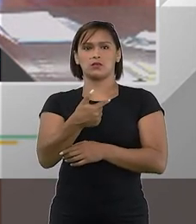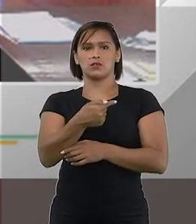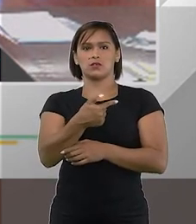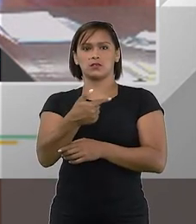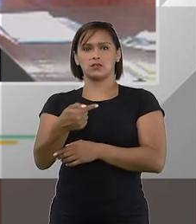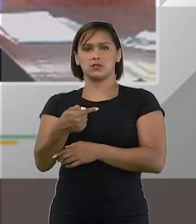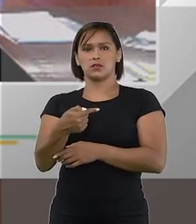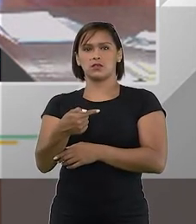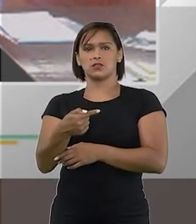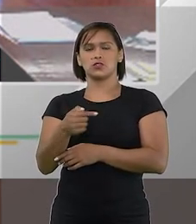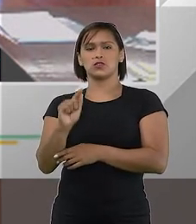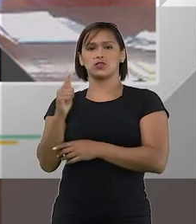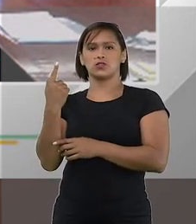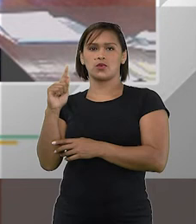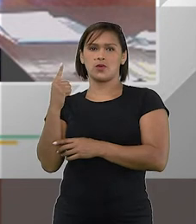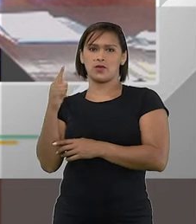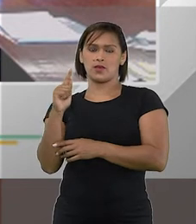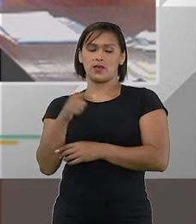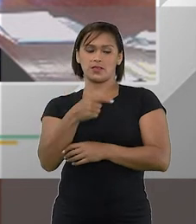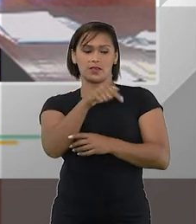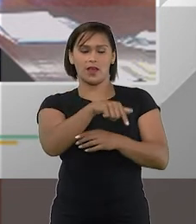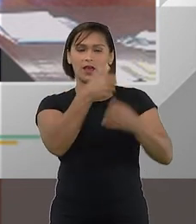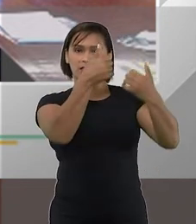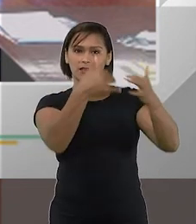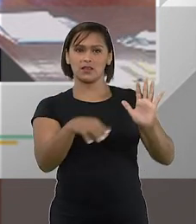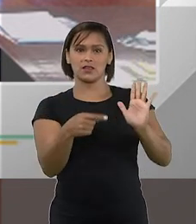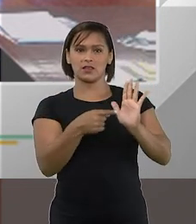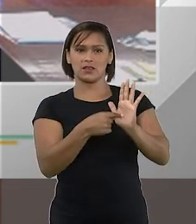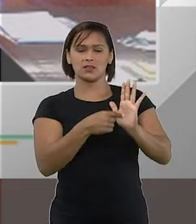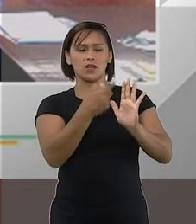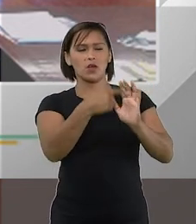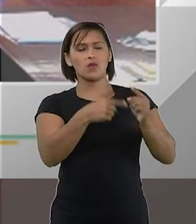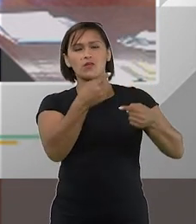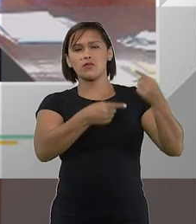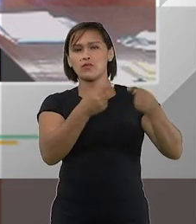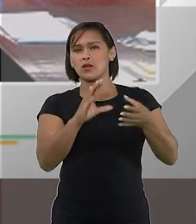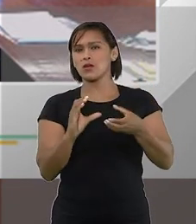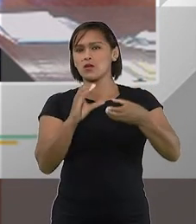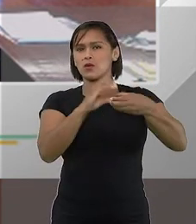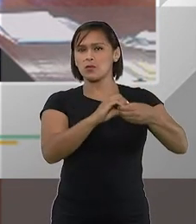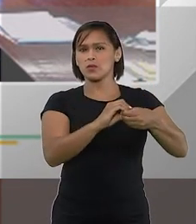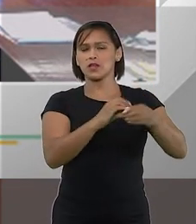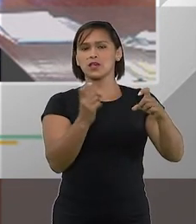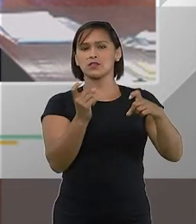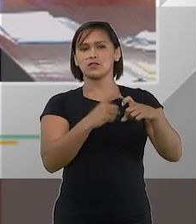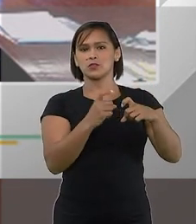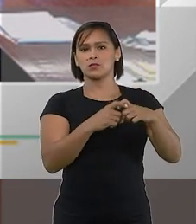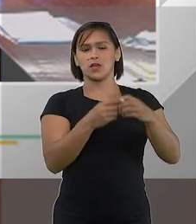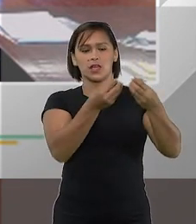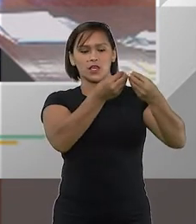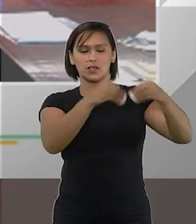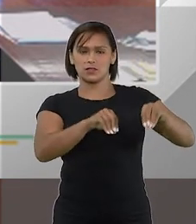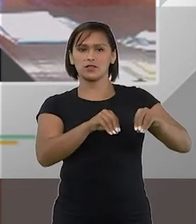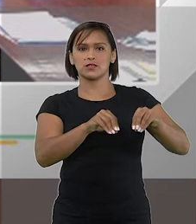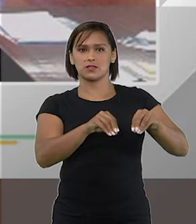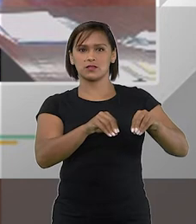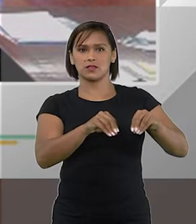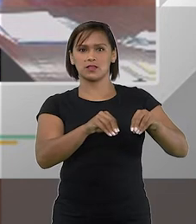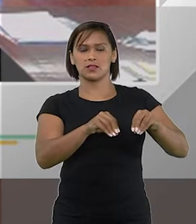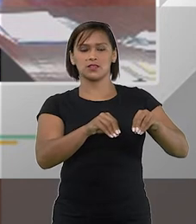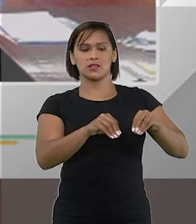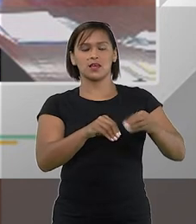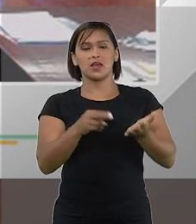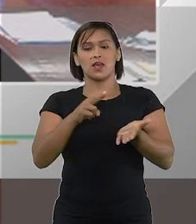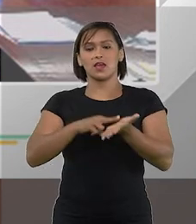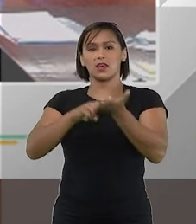1683177 de Goiás aqui se discutia era uma cooperativa de médicos que foi desfeita e